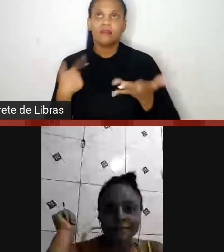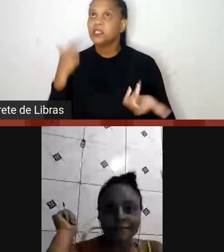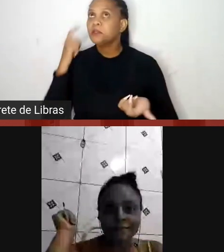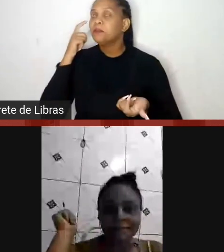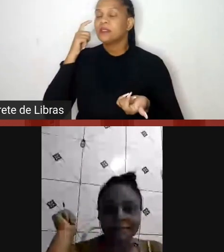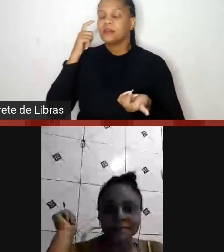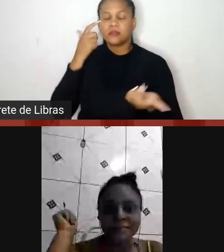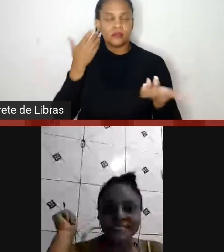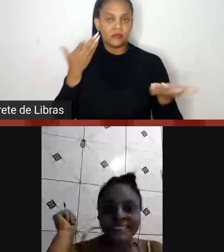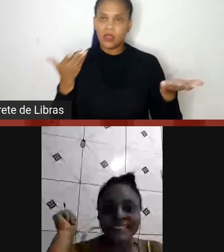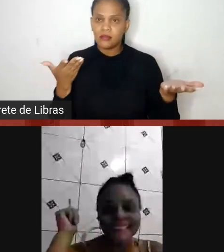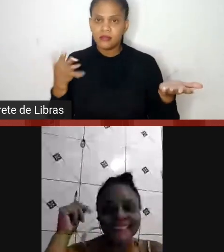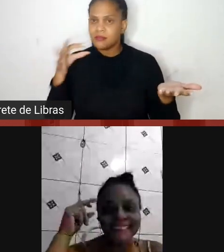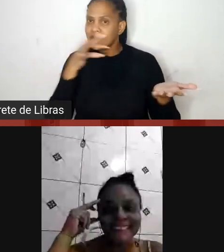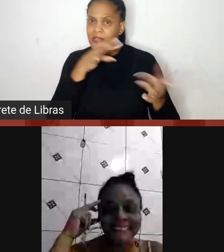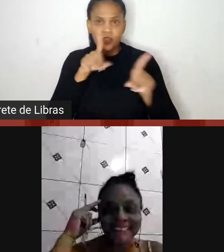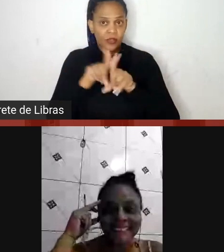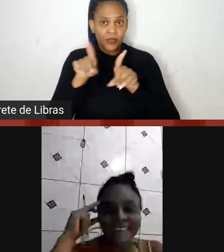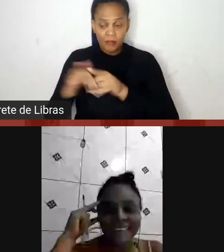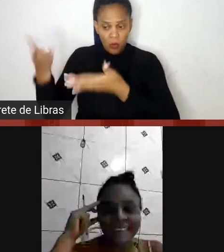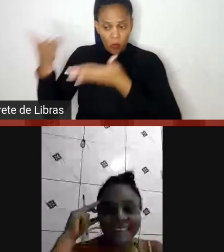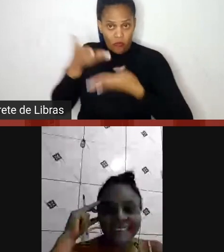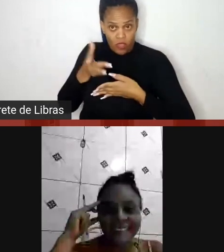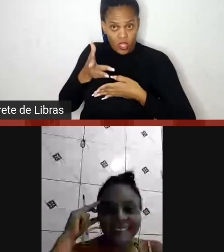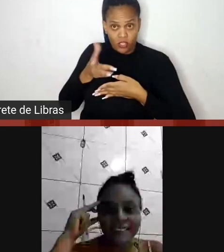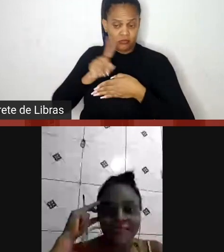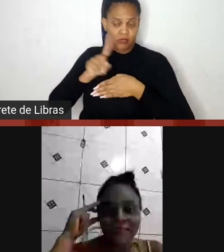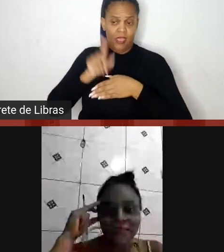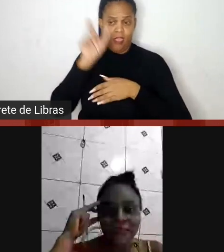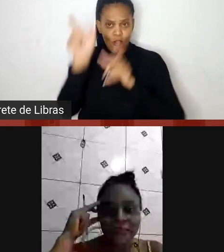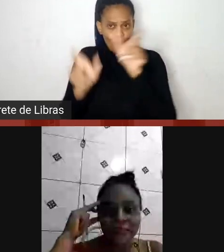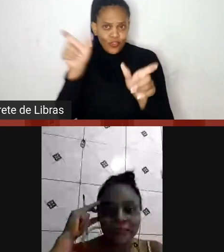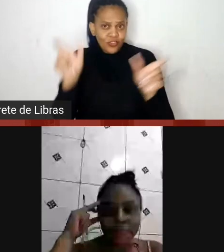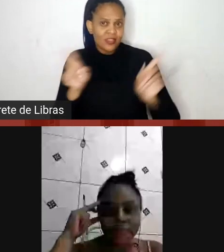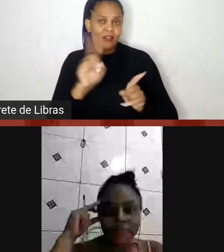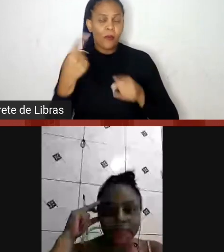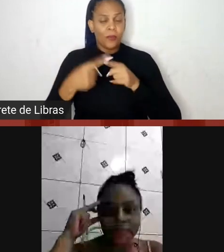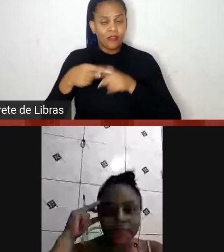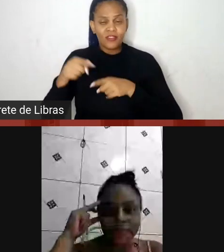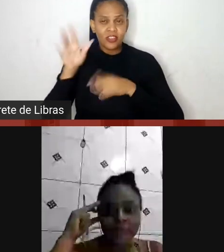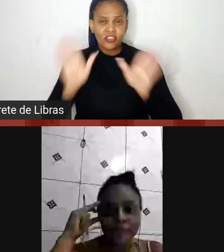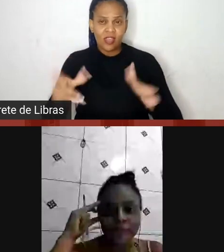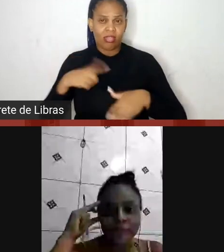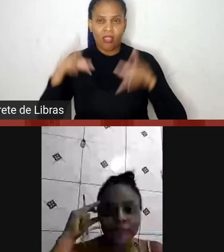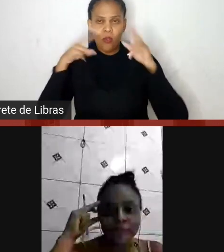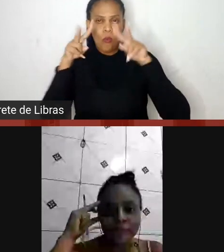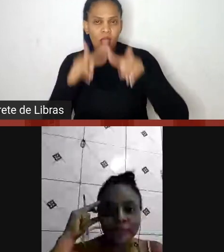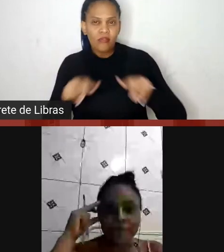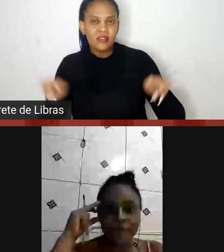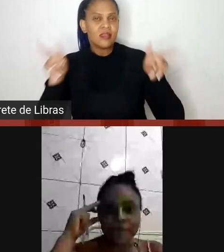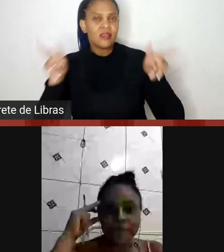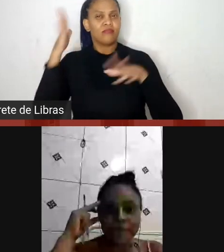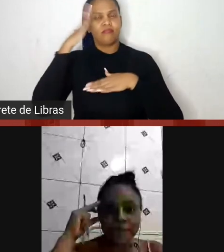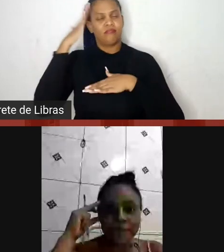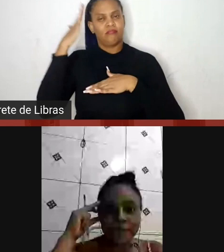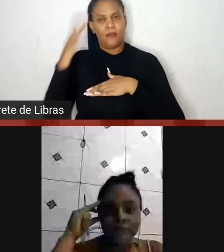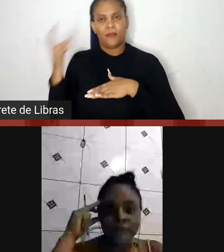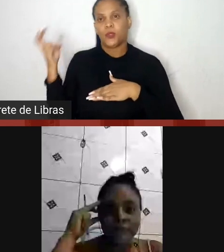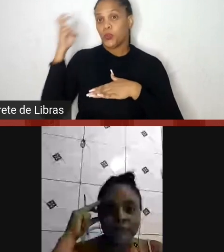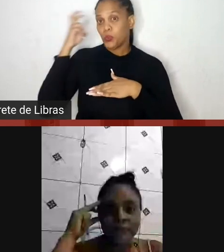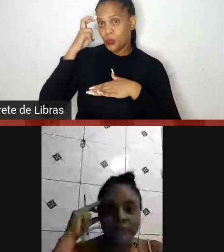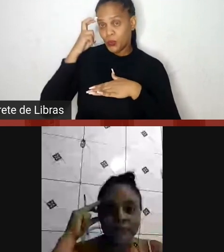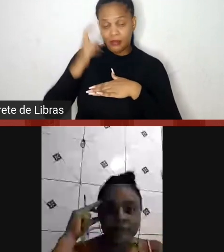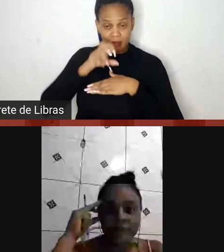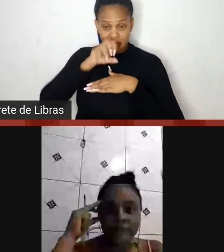será que também há o convite, não é os seus casos, né, porque vocês já têm uma visão de cultura, até um conhece e tal, mas se fosse para outros